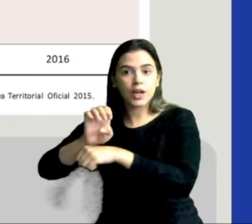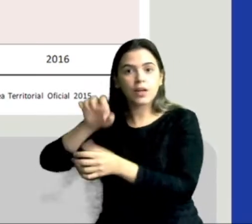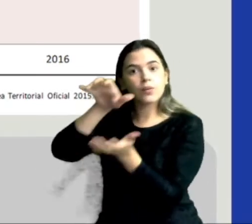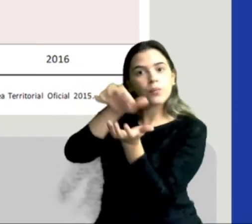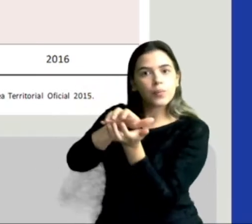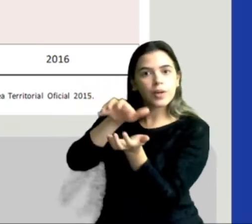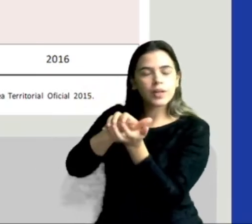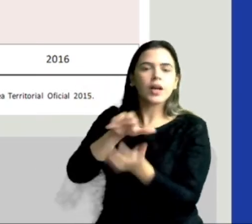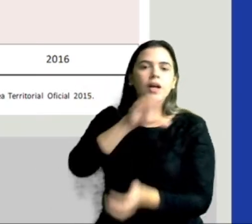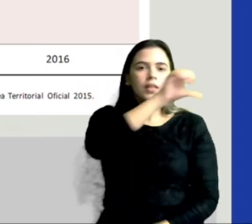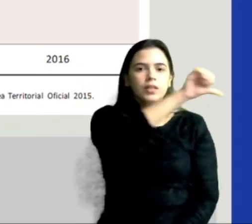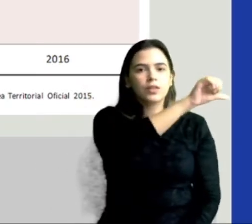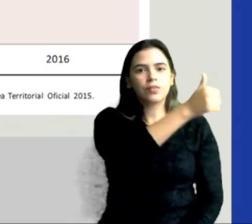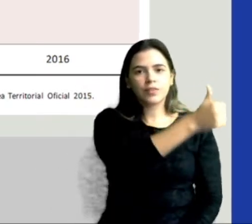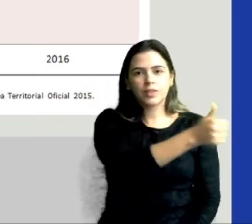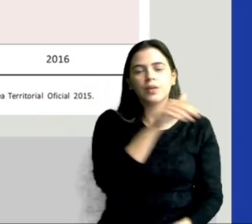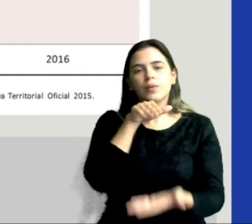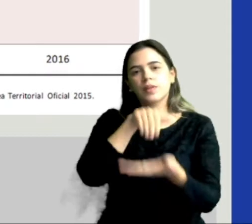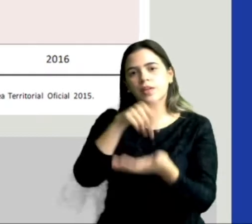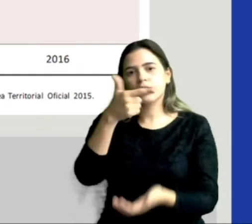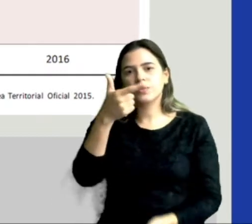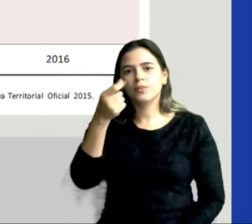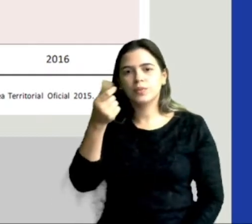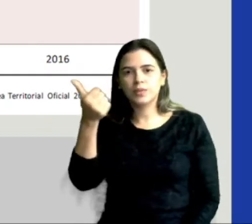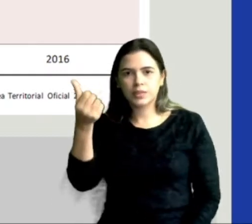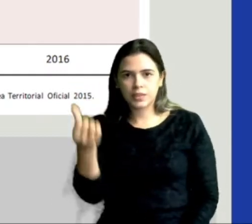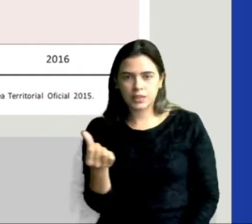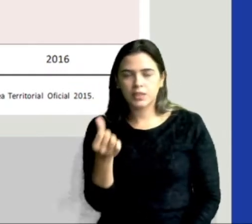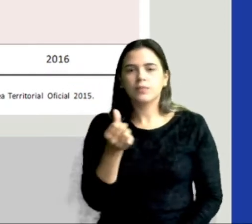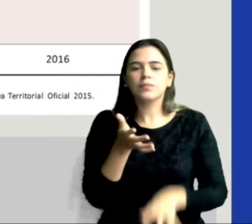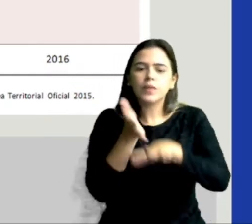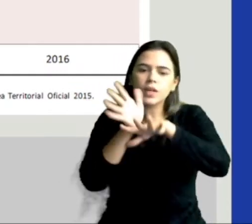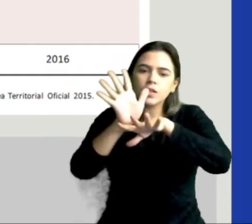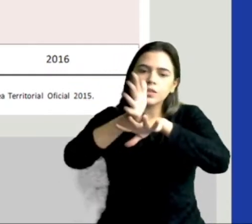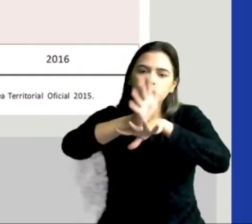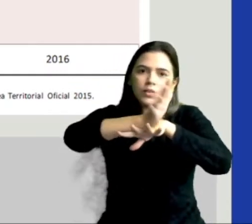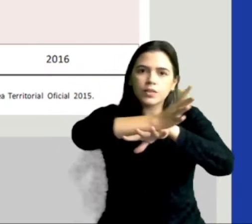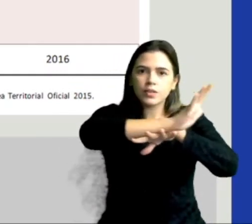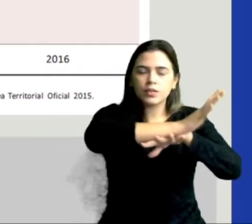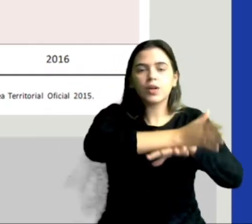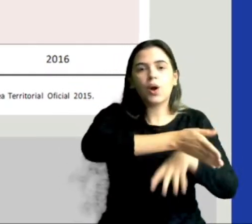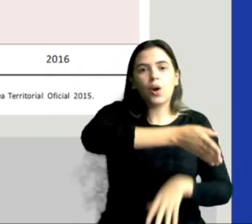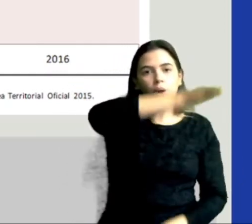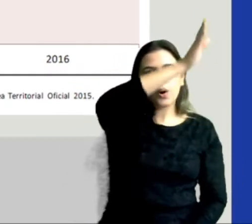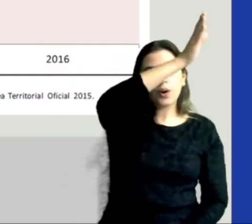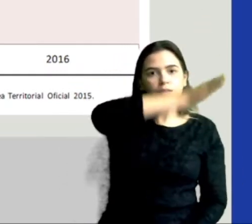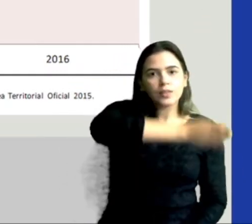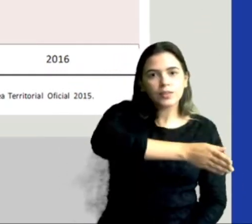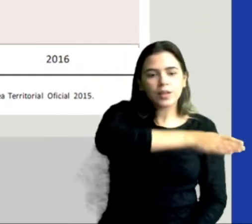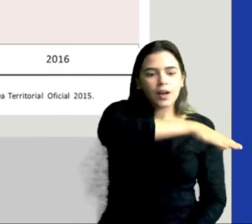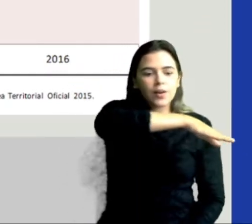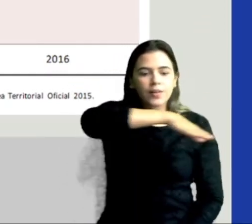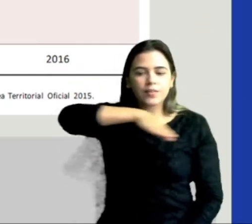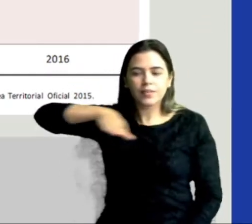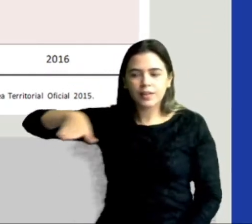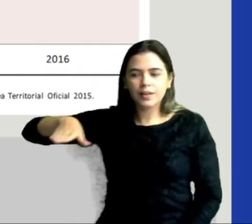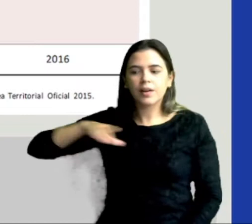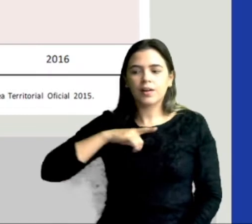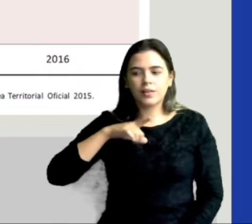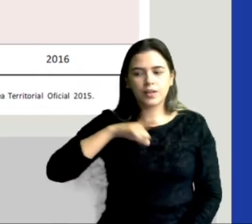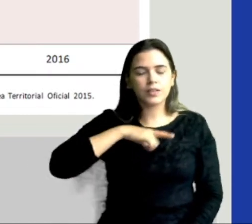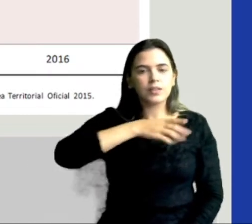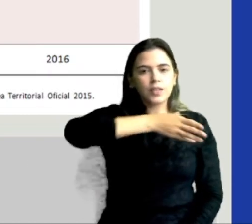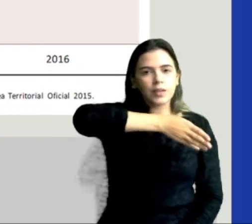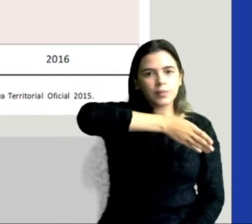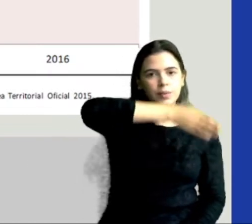desde 1991 a 2016. E nos seus eixos, horizontal e vertical, olha aqui o gráfico, né? Nós temos